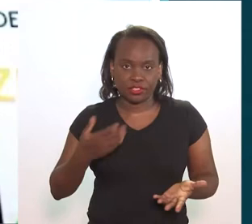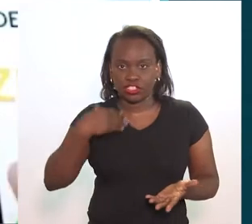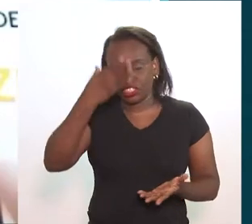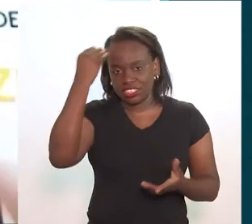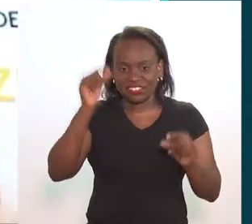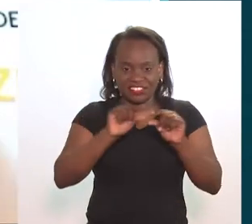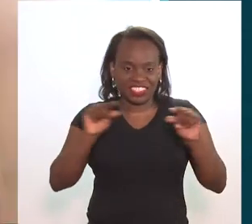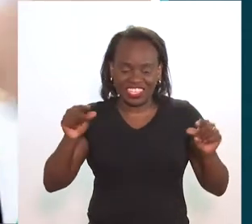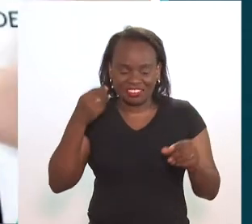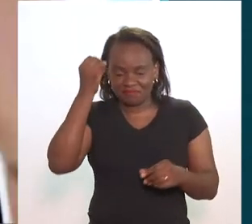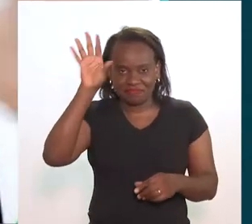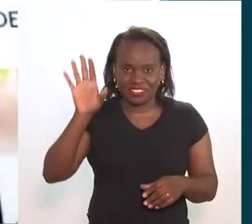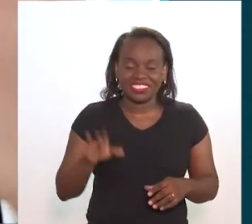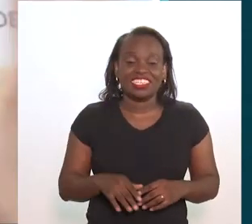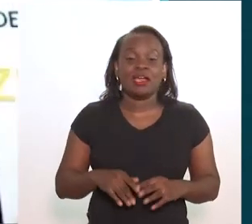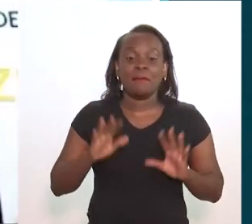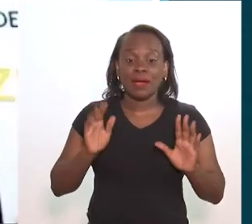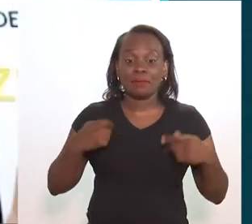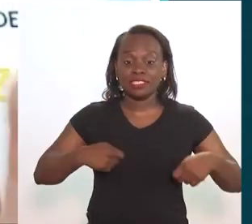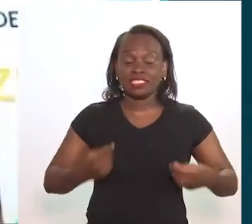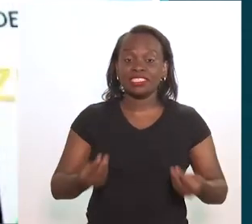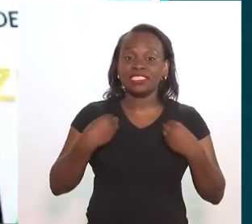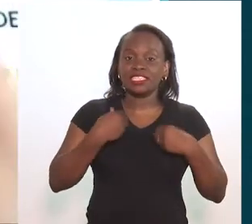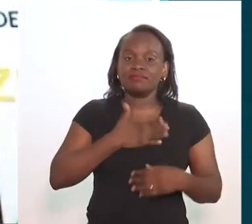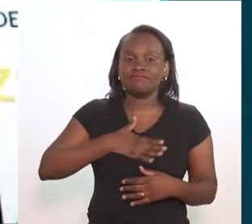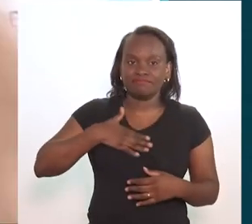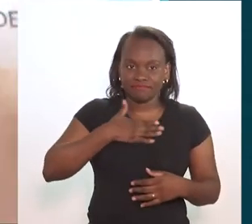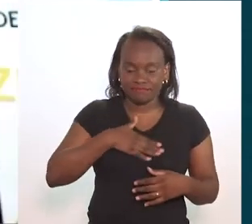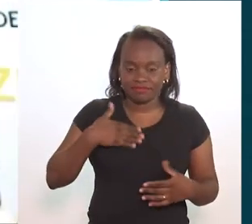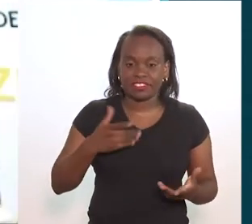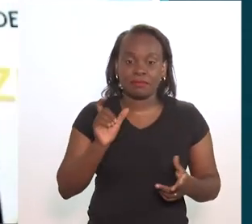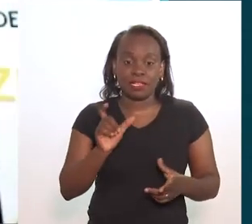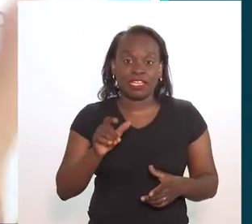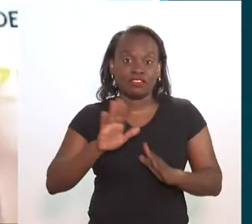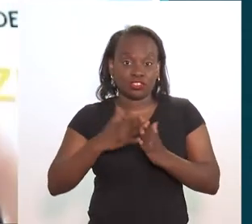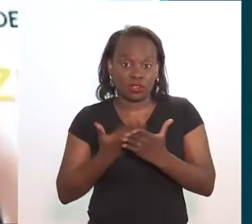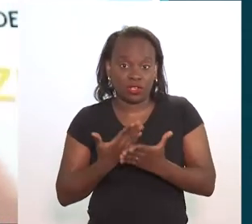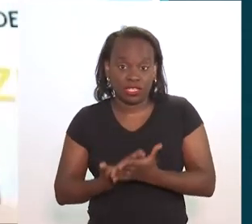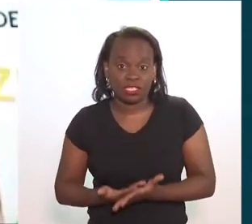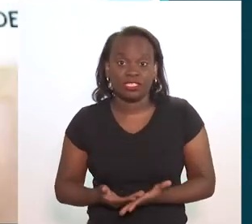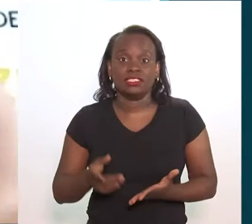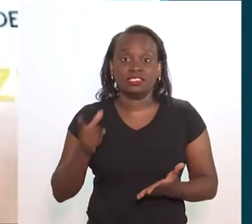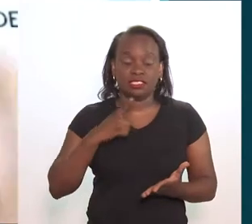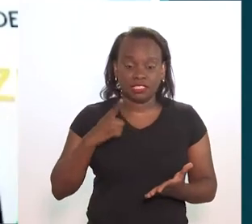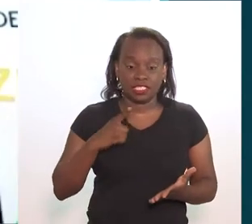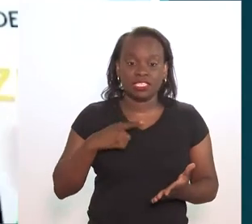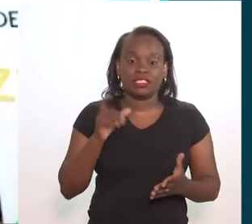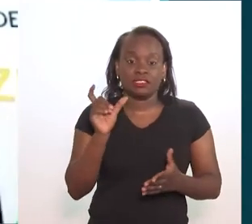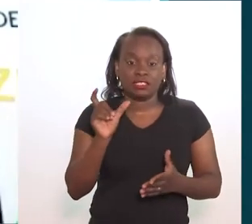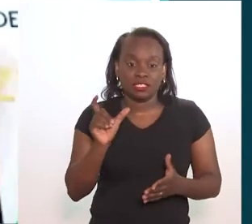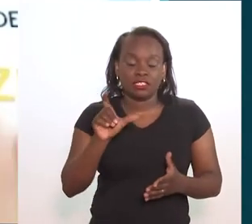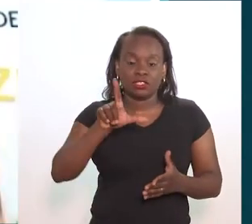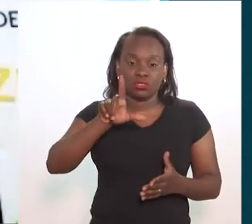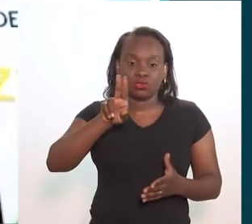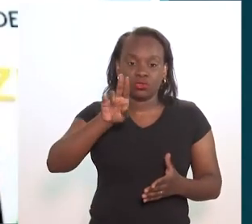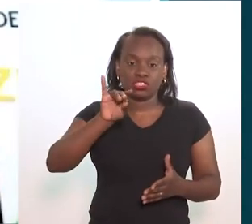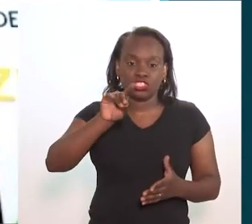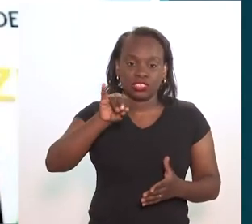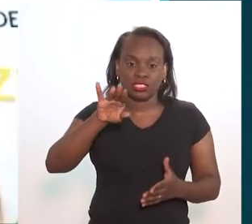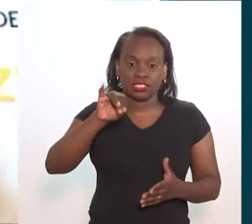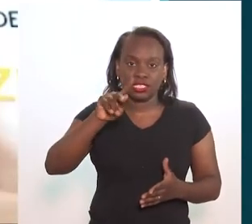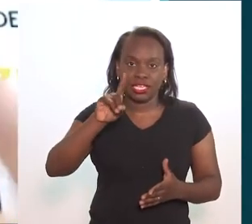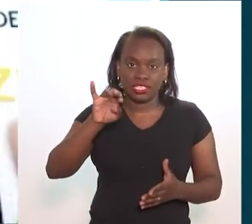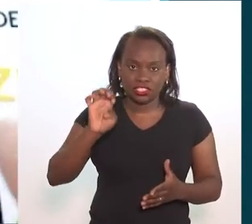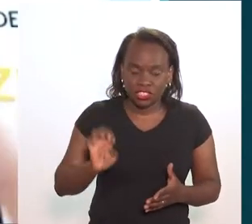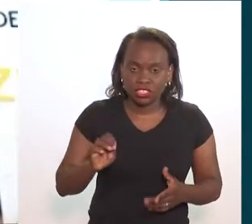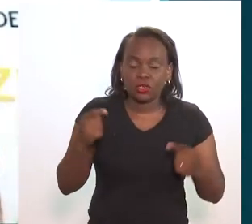prazer. Eu esqueci agora a frase e me fugiu. Mas ela precisa dar prazer. A palavra escola vem do termo